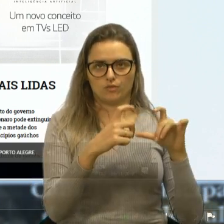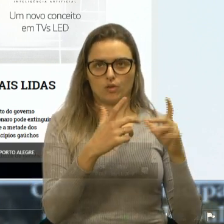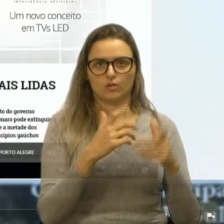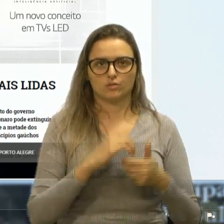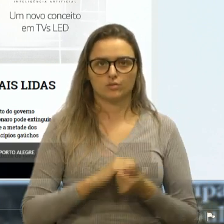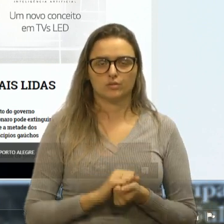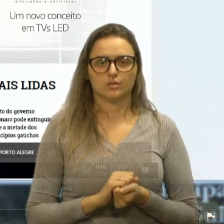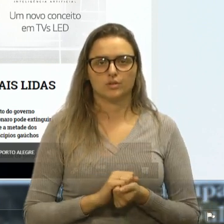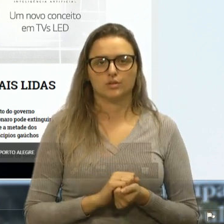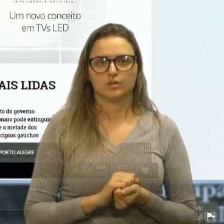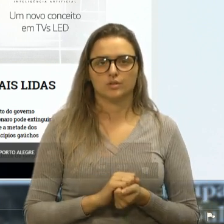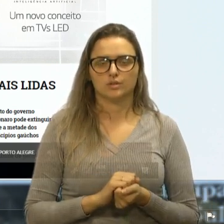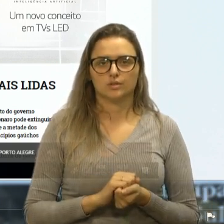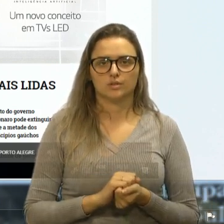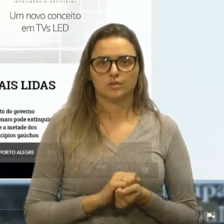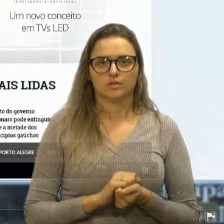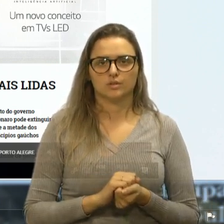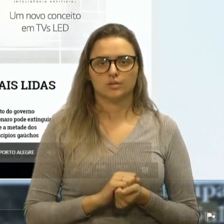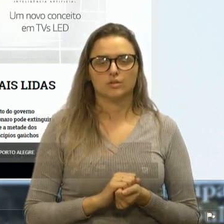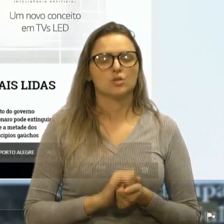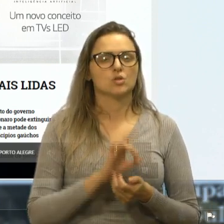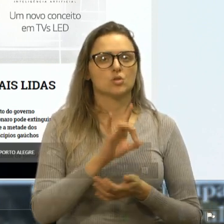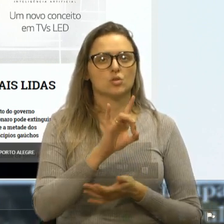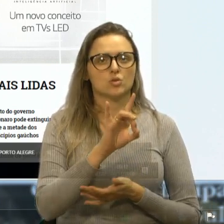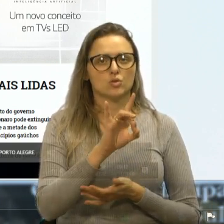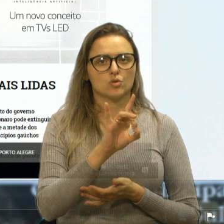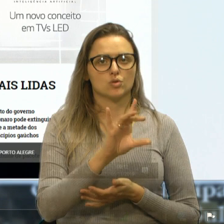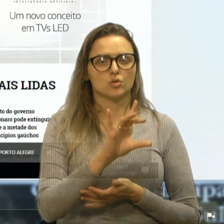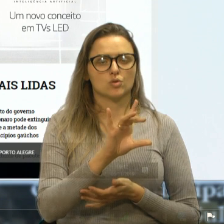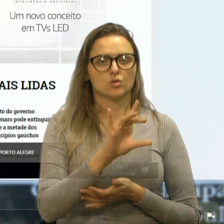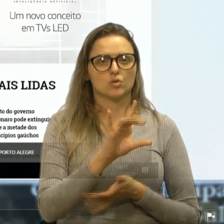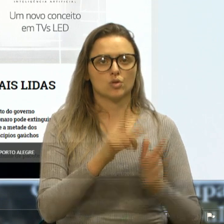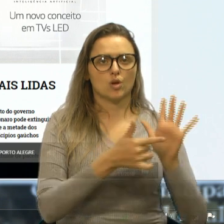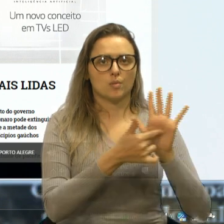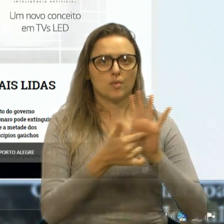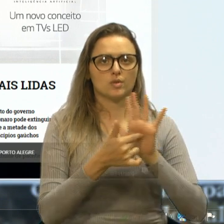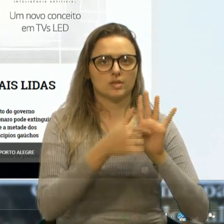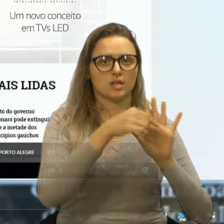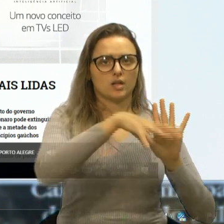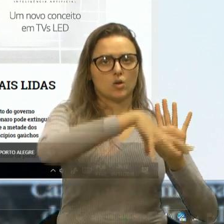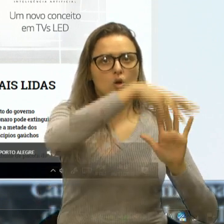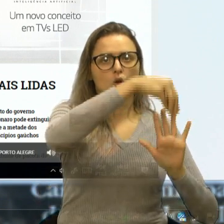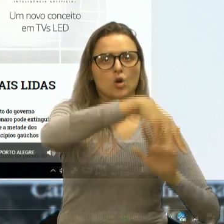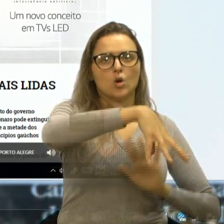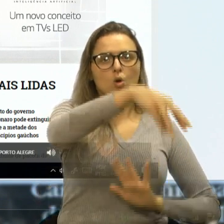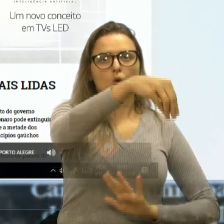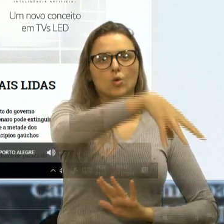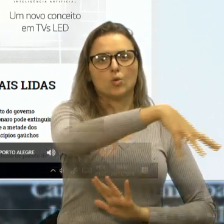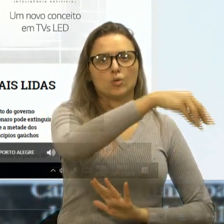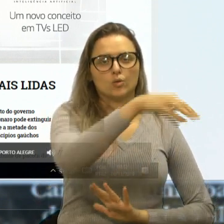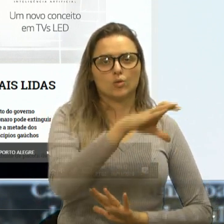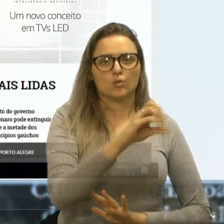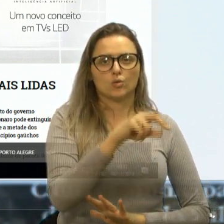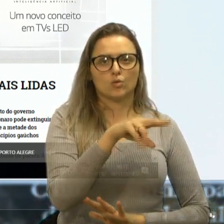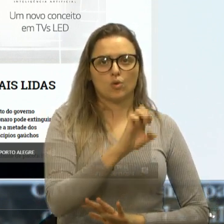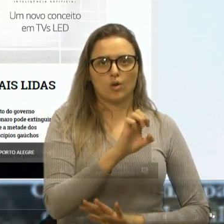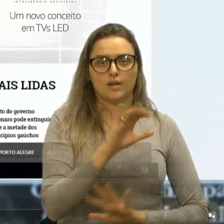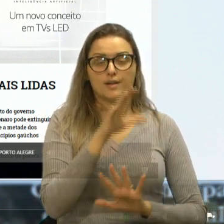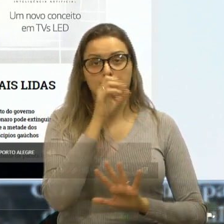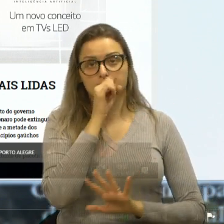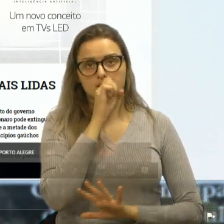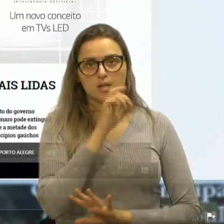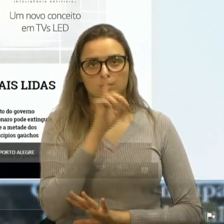só colocaram os cones ali, né. Cones e daí, quando tem no fim de semana,